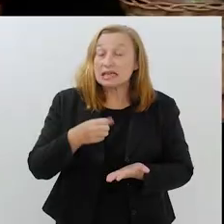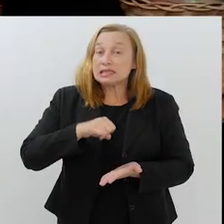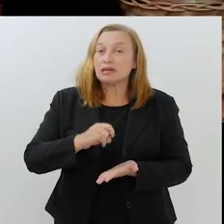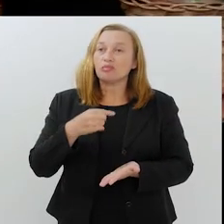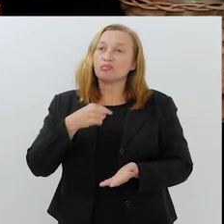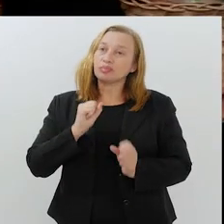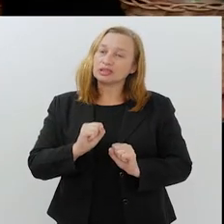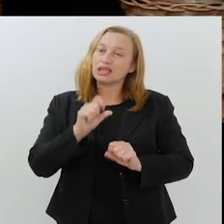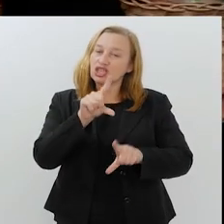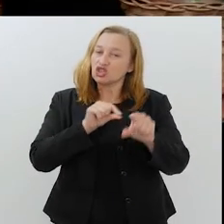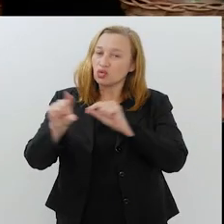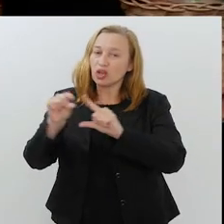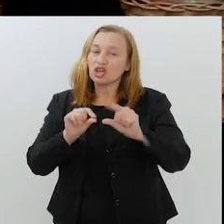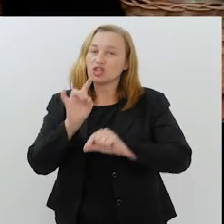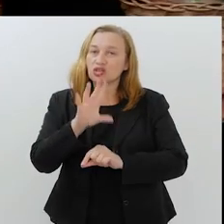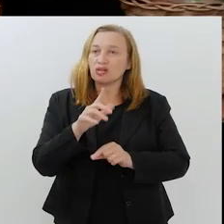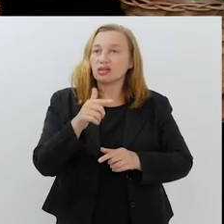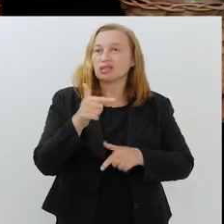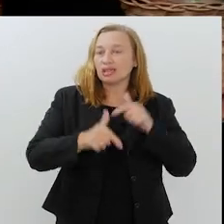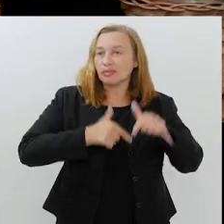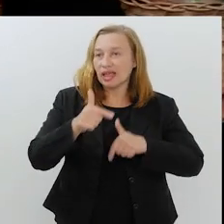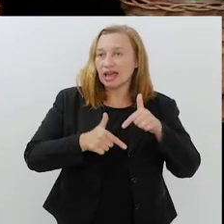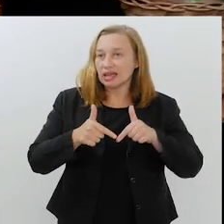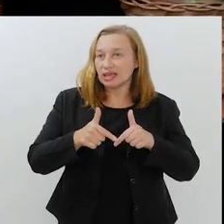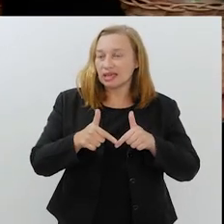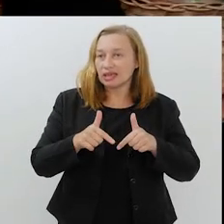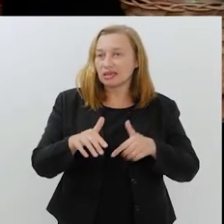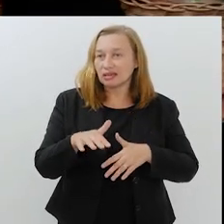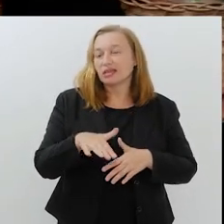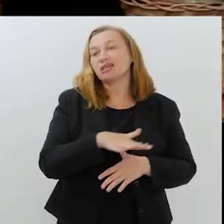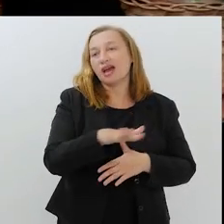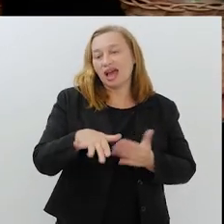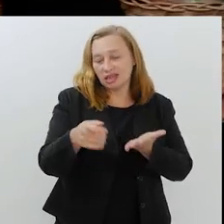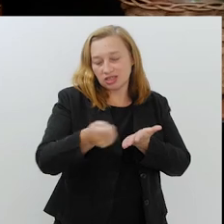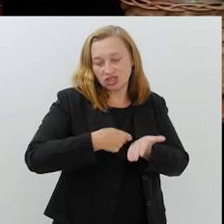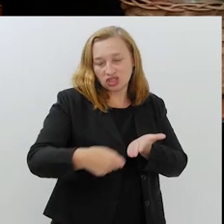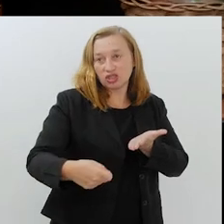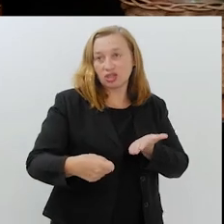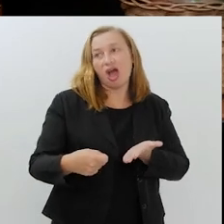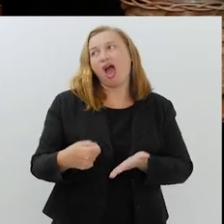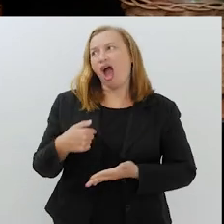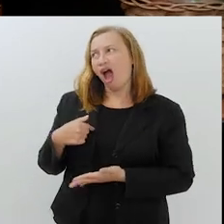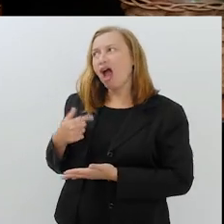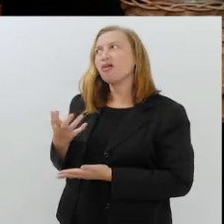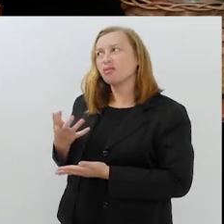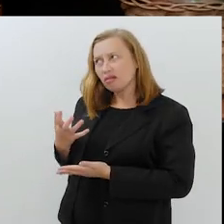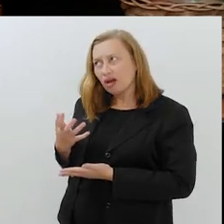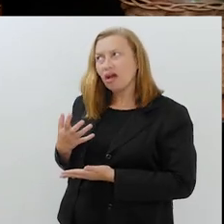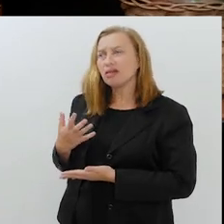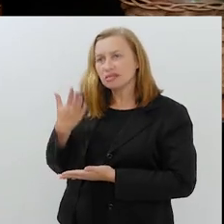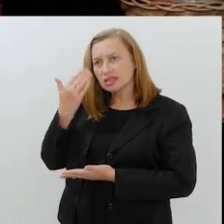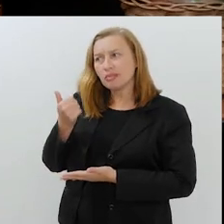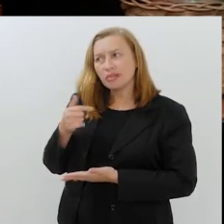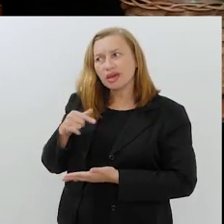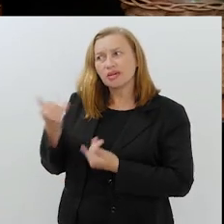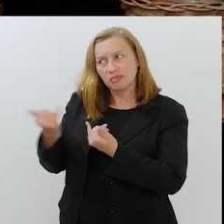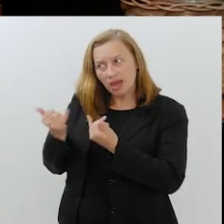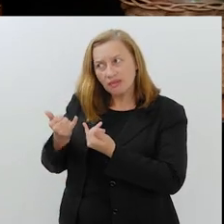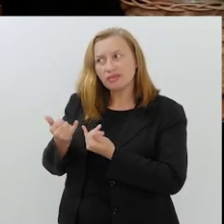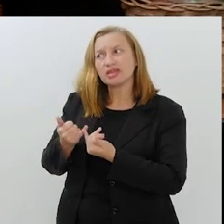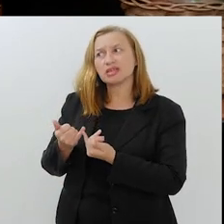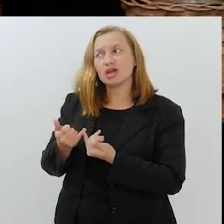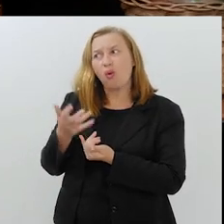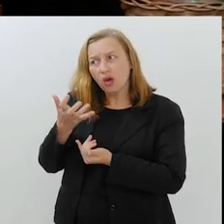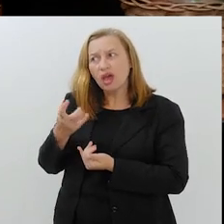pudesse escolher, eu só trabalharia com isso na vida, escrever. Eu espero que você não esqueça de me falar que eu vou até de maca, não quero nem saber,